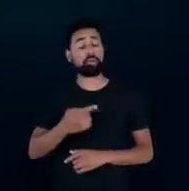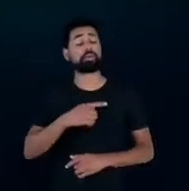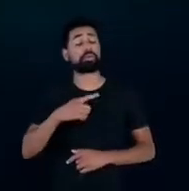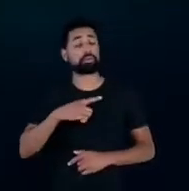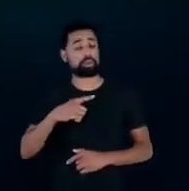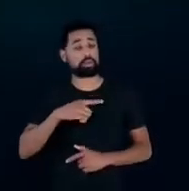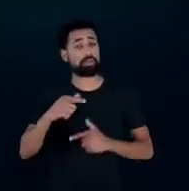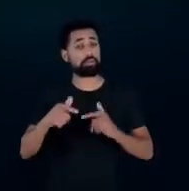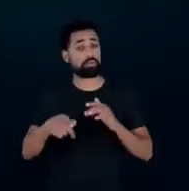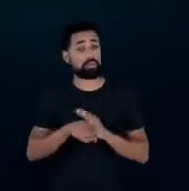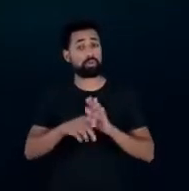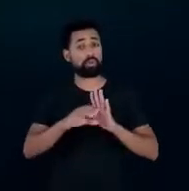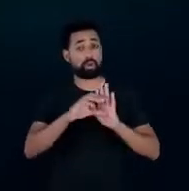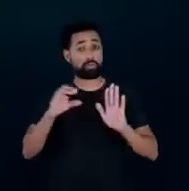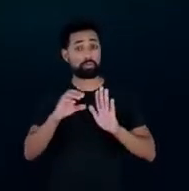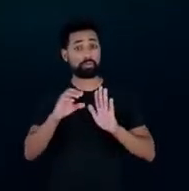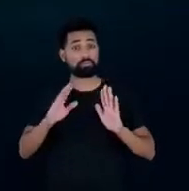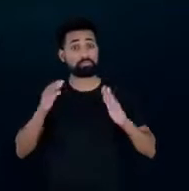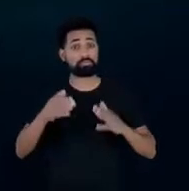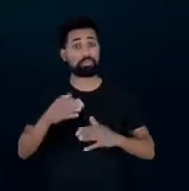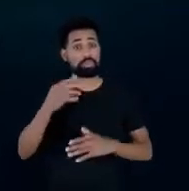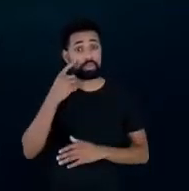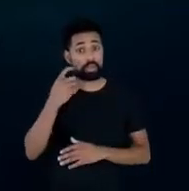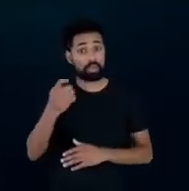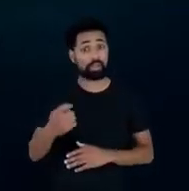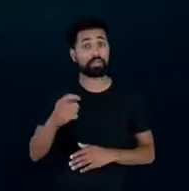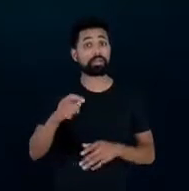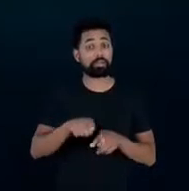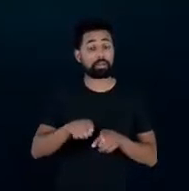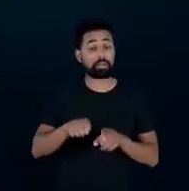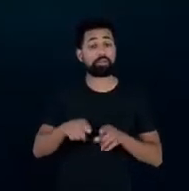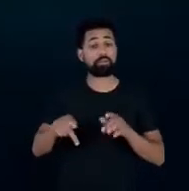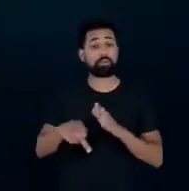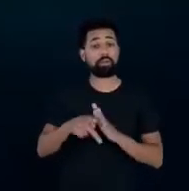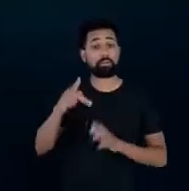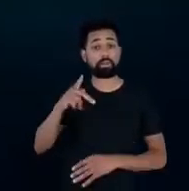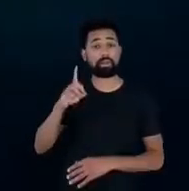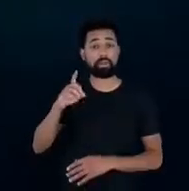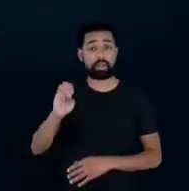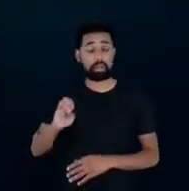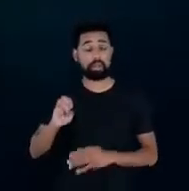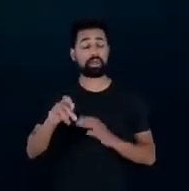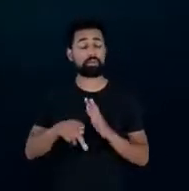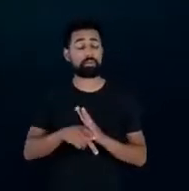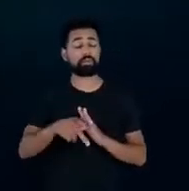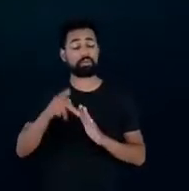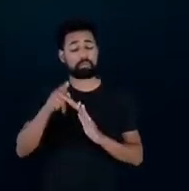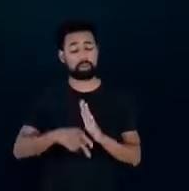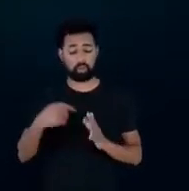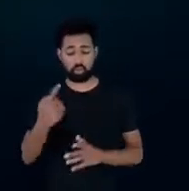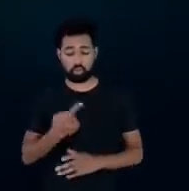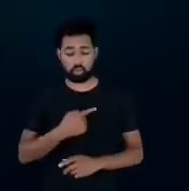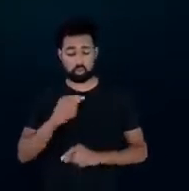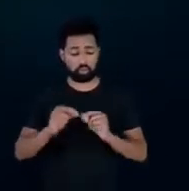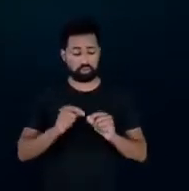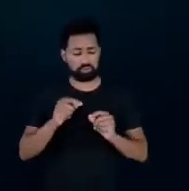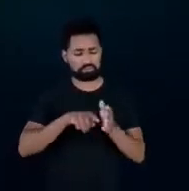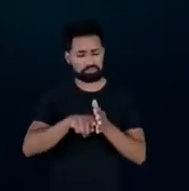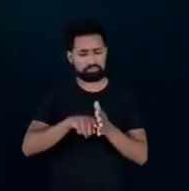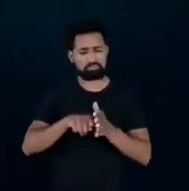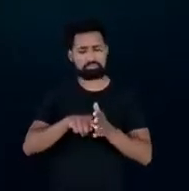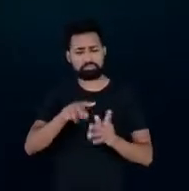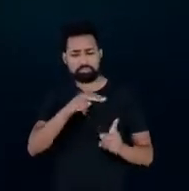energética, que pode ser de muito interesse aqui ao público. O próprio PDE, o Plano Decenal de Energia, que a gente faz essa perspectiva da